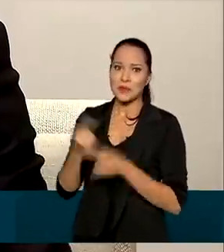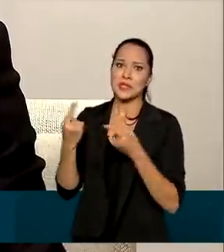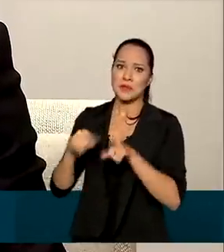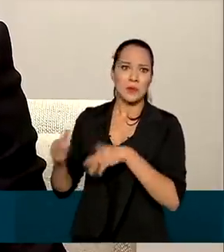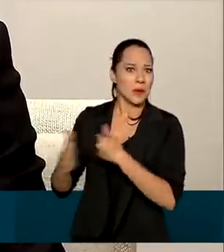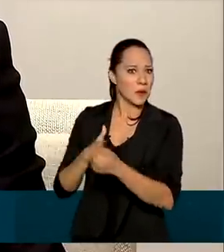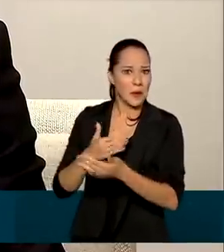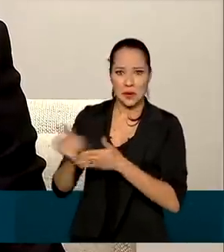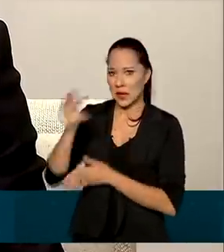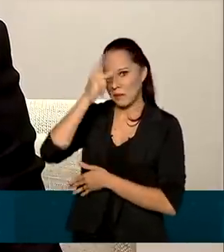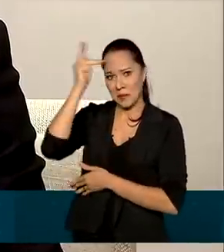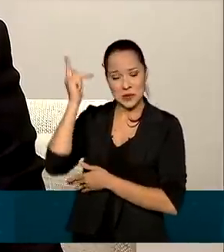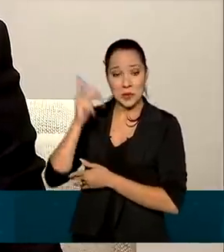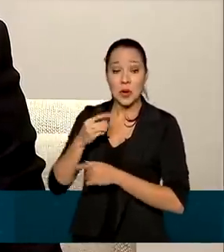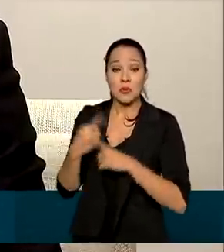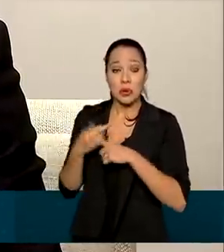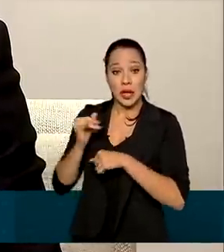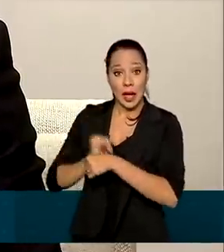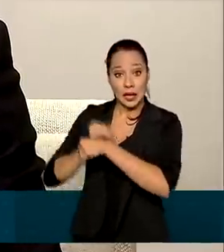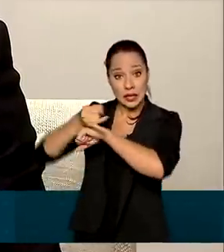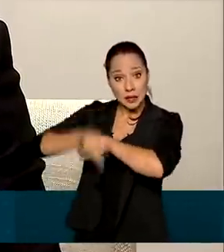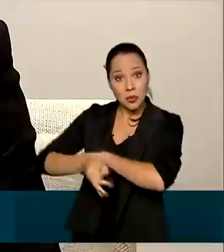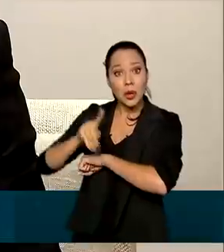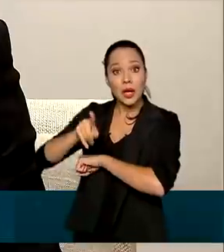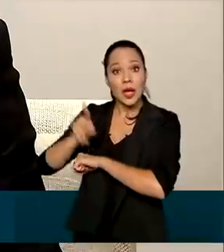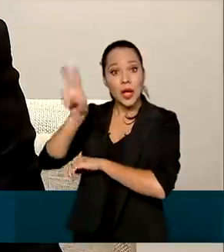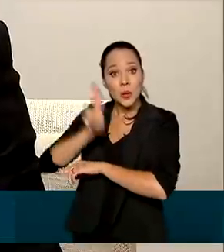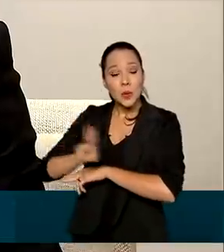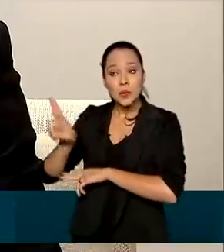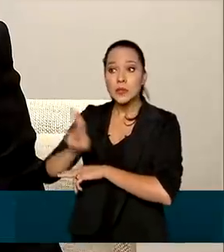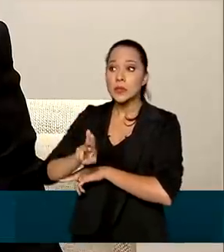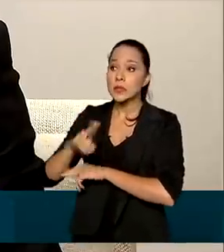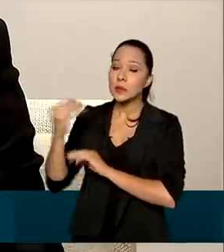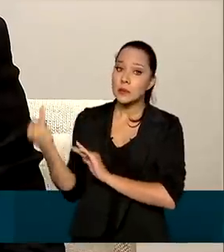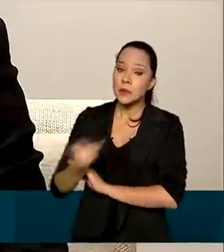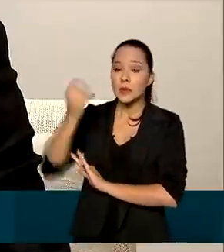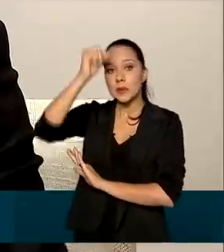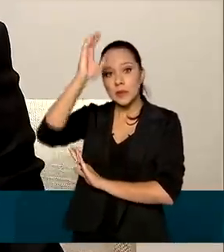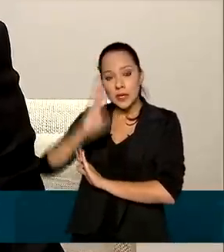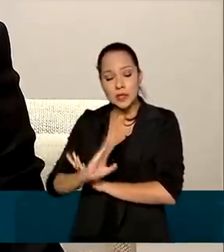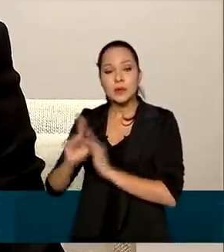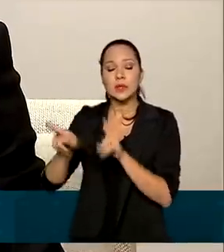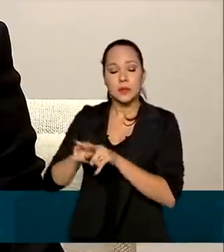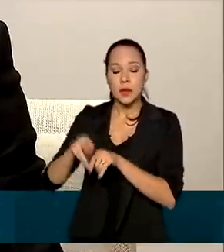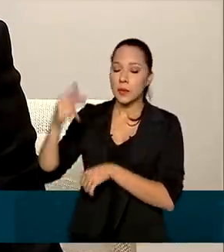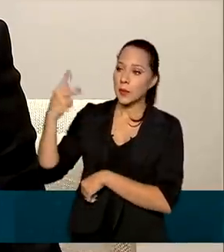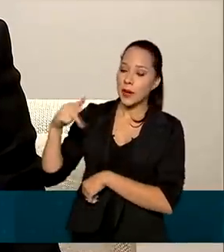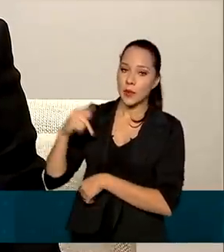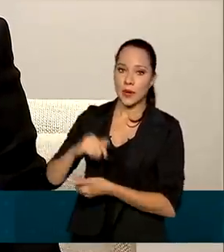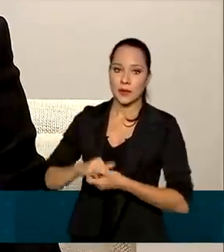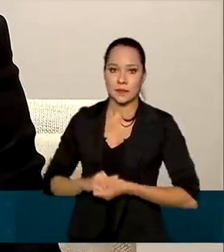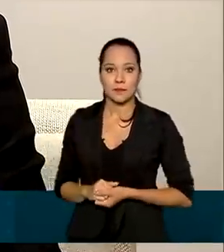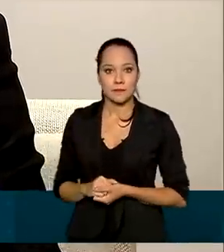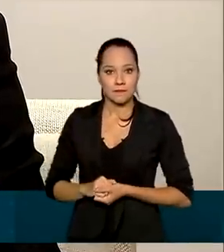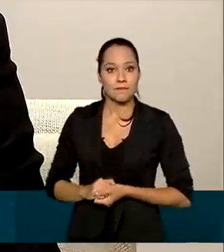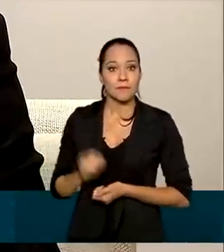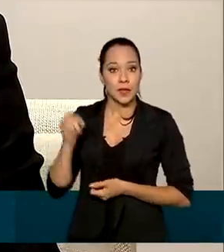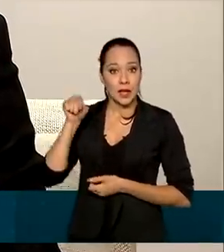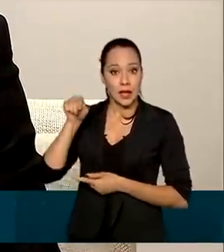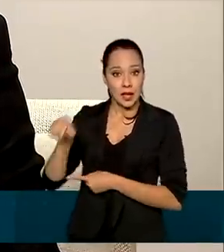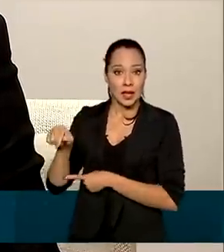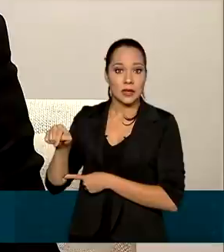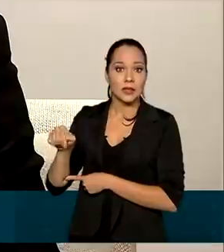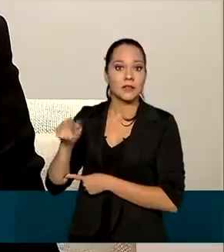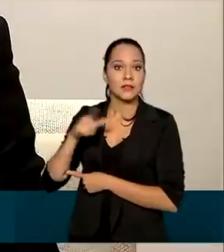pessoa, porque Itaipu é uma usina emblemática para o Brasil e para o Paraguai. Ela foi fruto